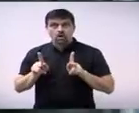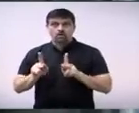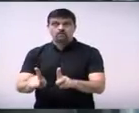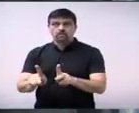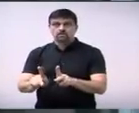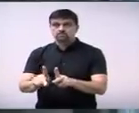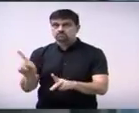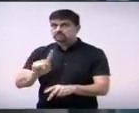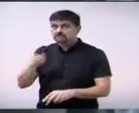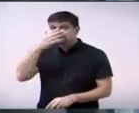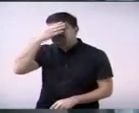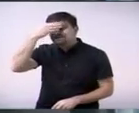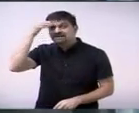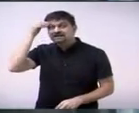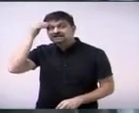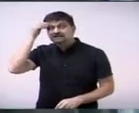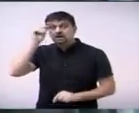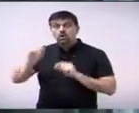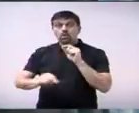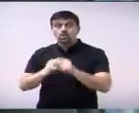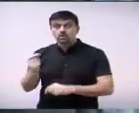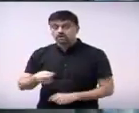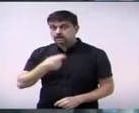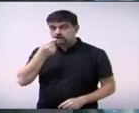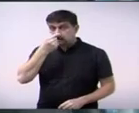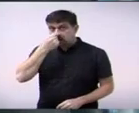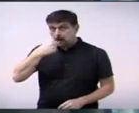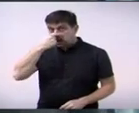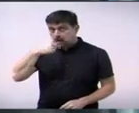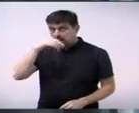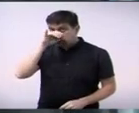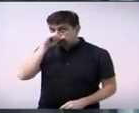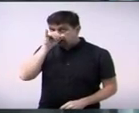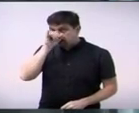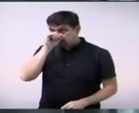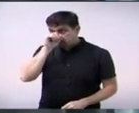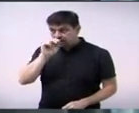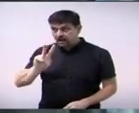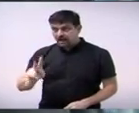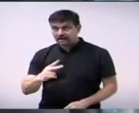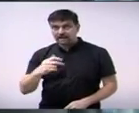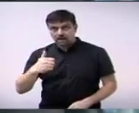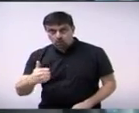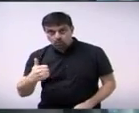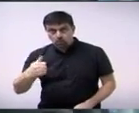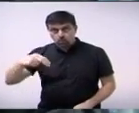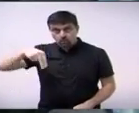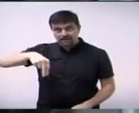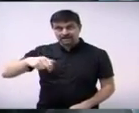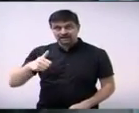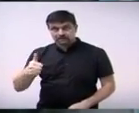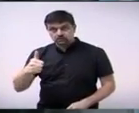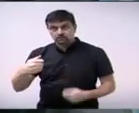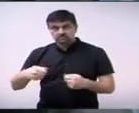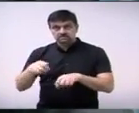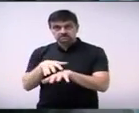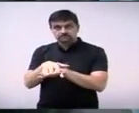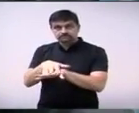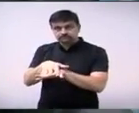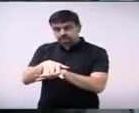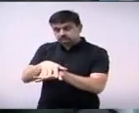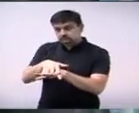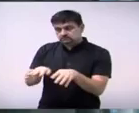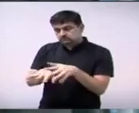em relação a gripe H1N1 principalmente quanto a higienização das